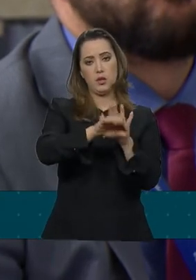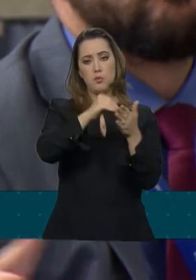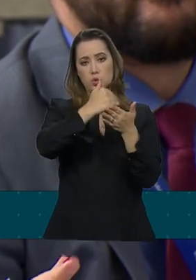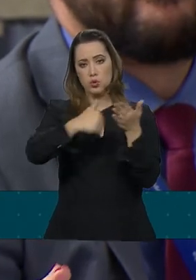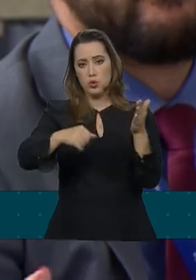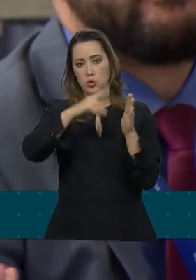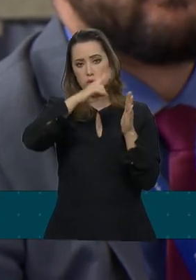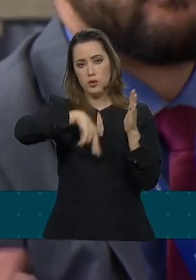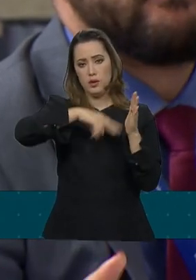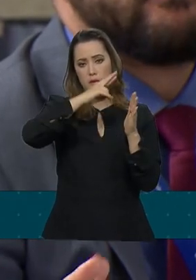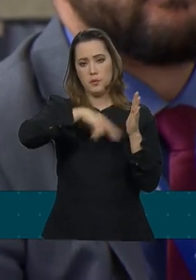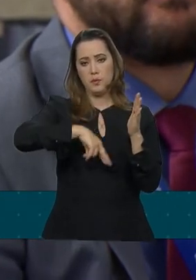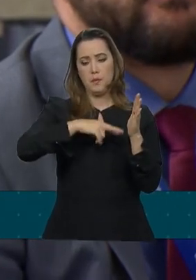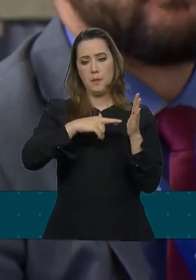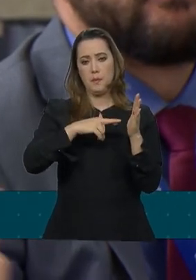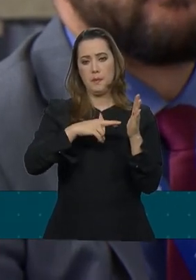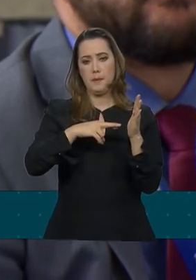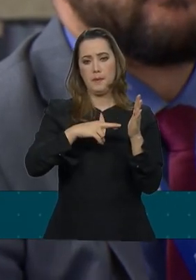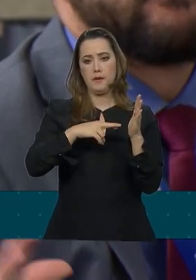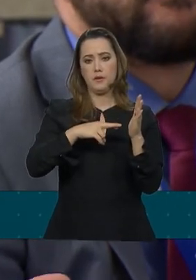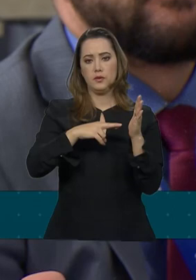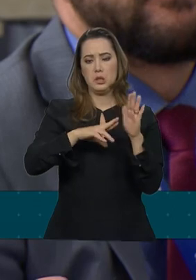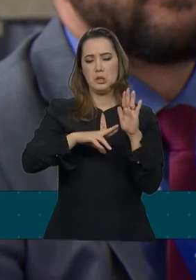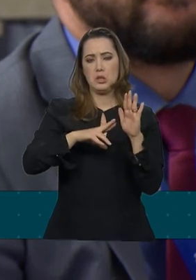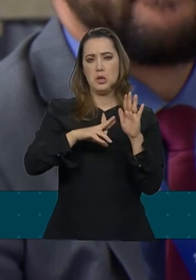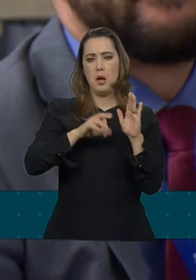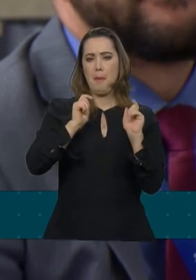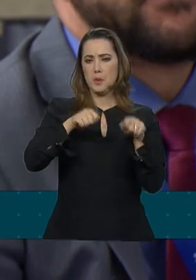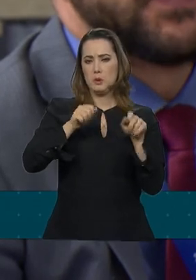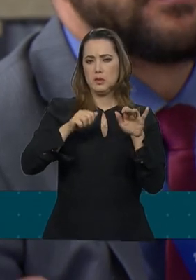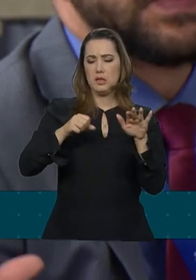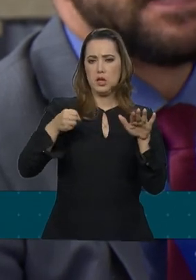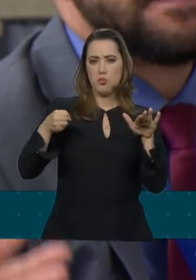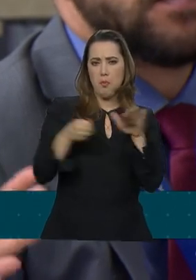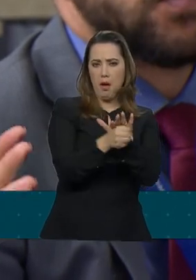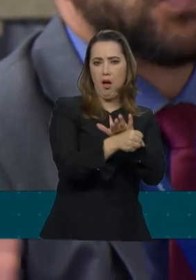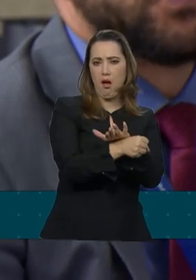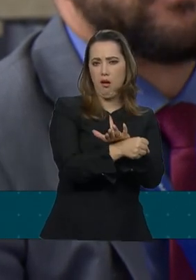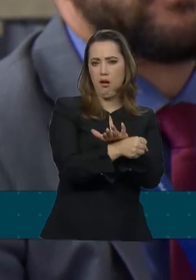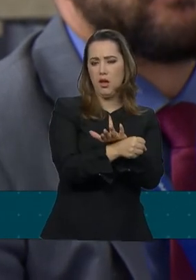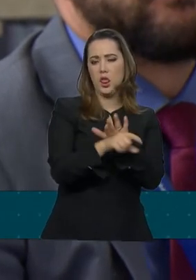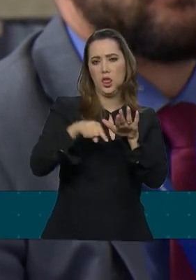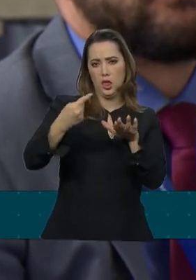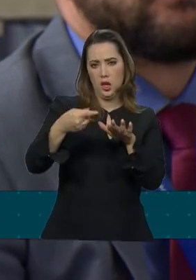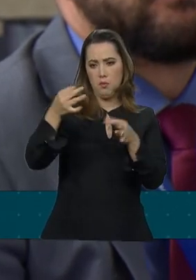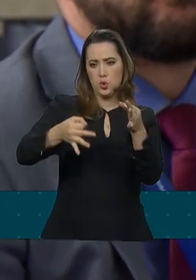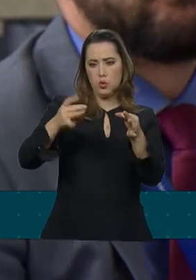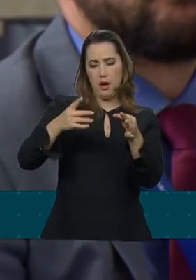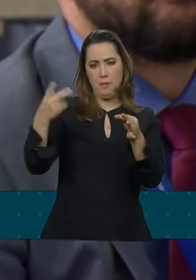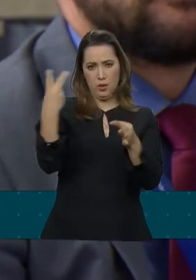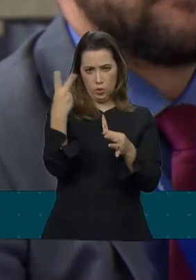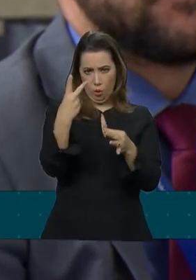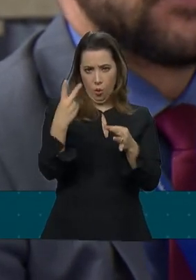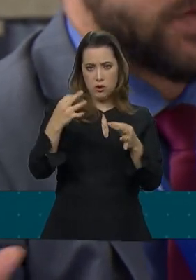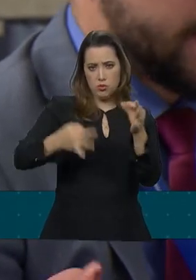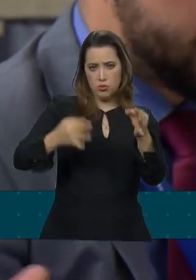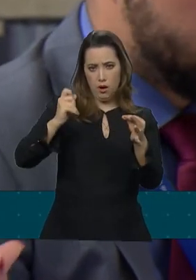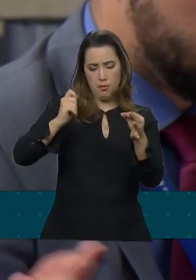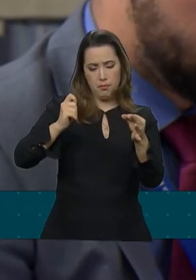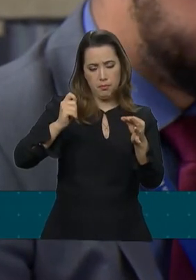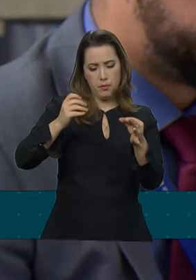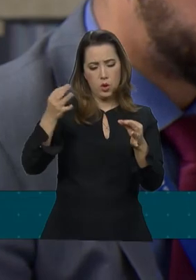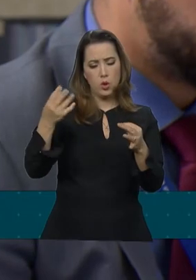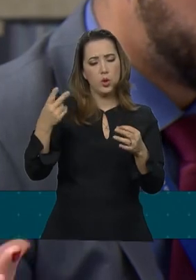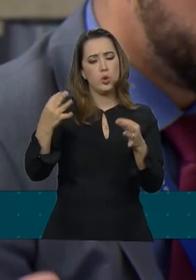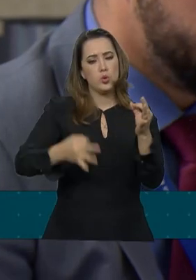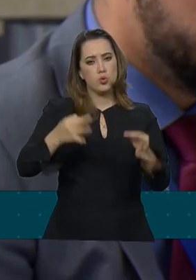de prisão pós a segunda instância. Queria saber como o Planalto avalia isso e se isso